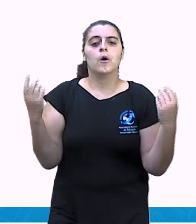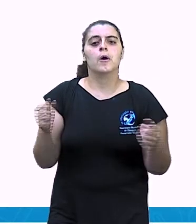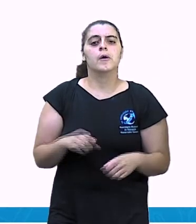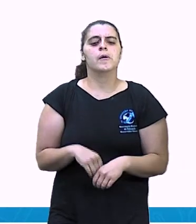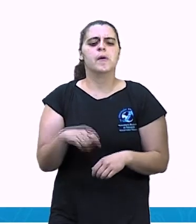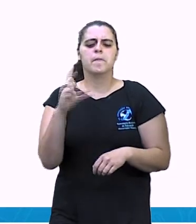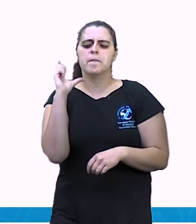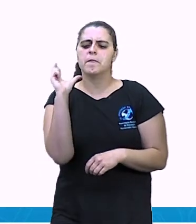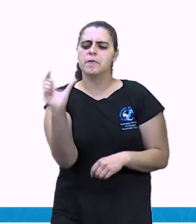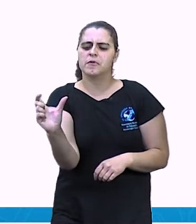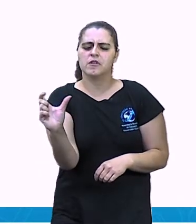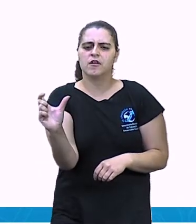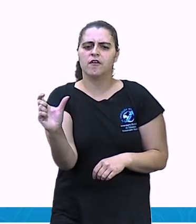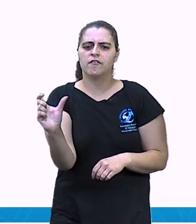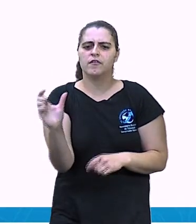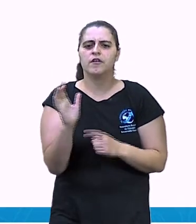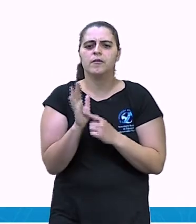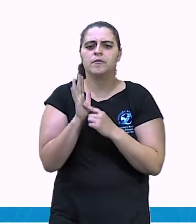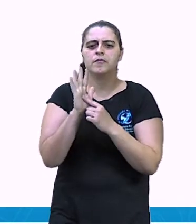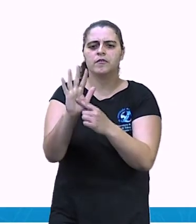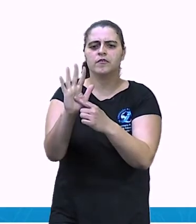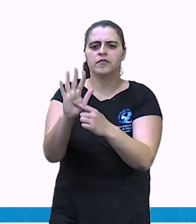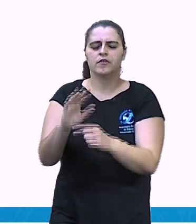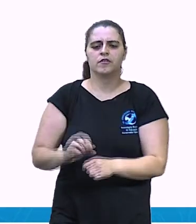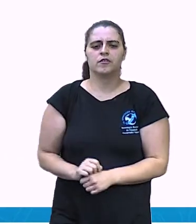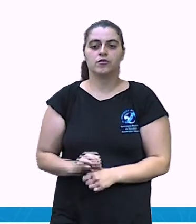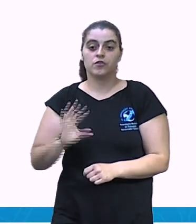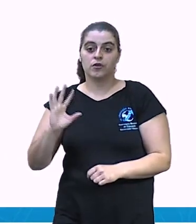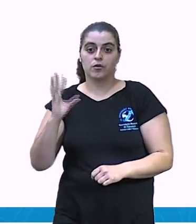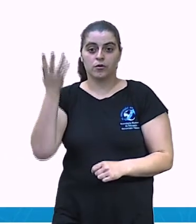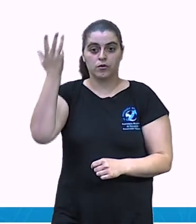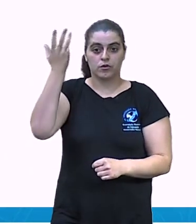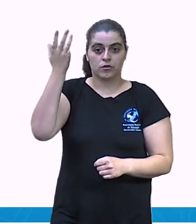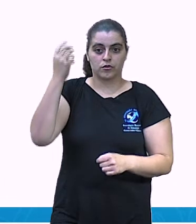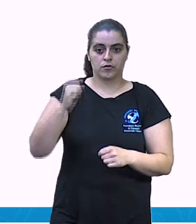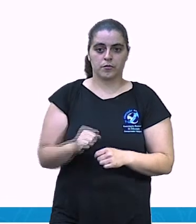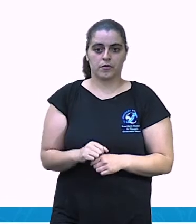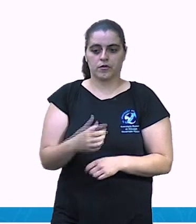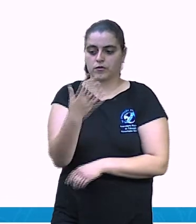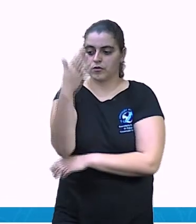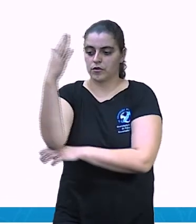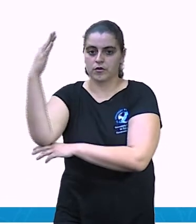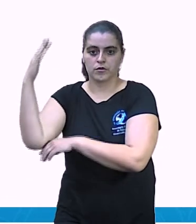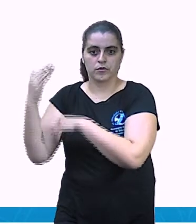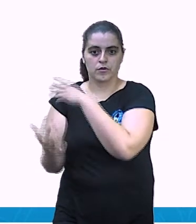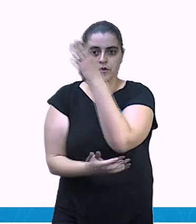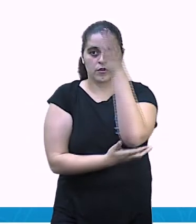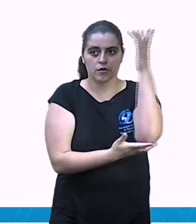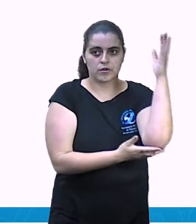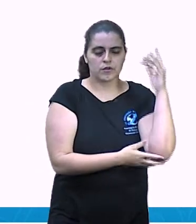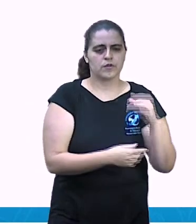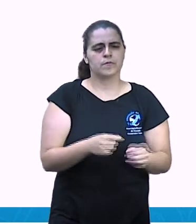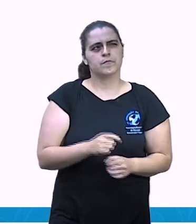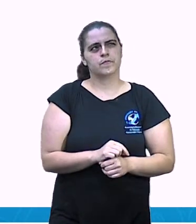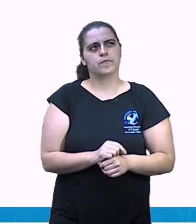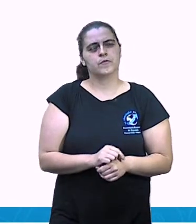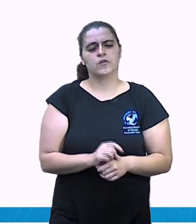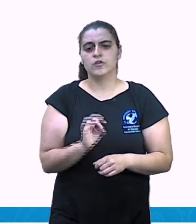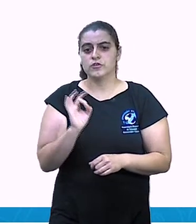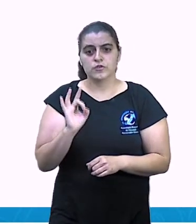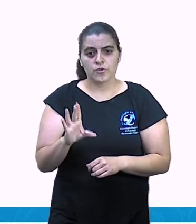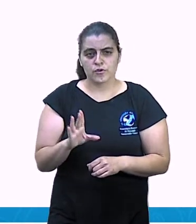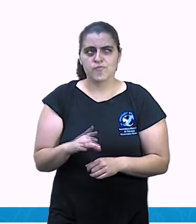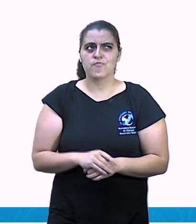expressa ação, estado e fenômeno da natureza? Ah, eu falei sobre